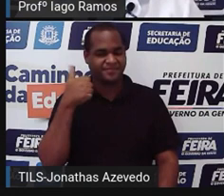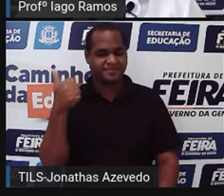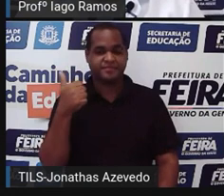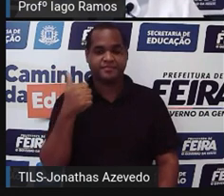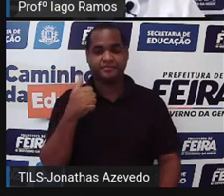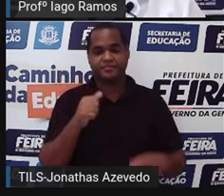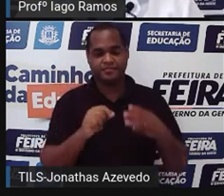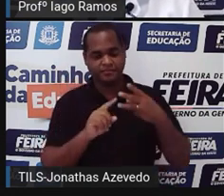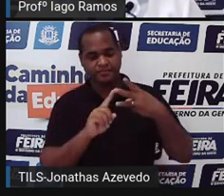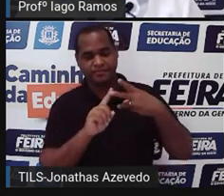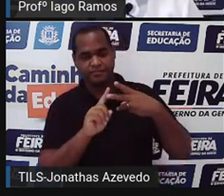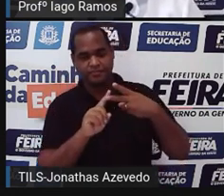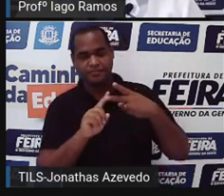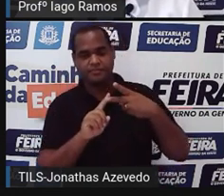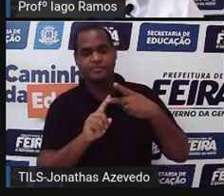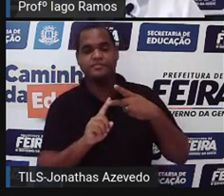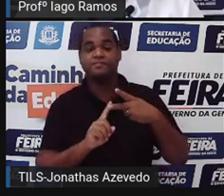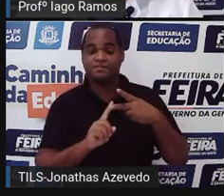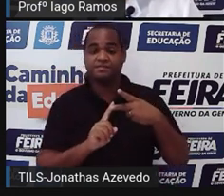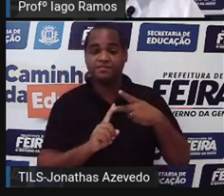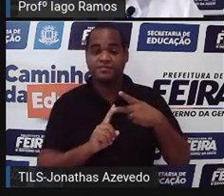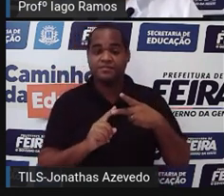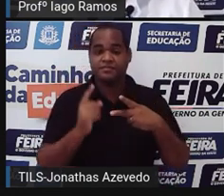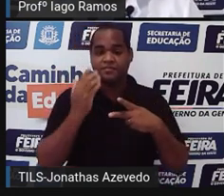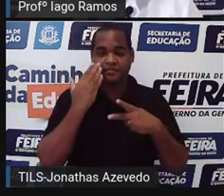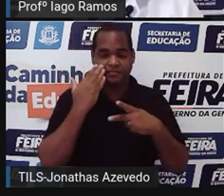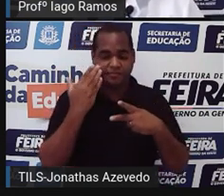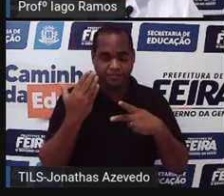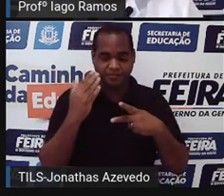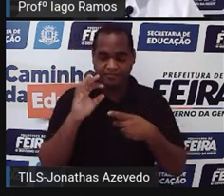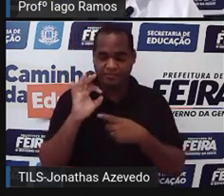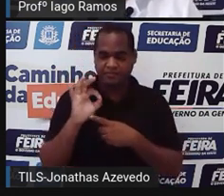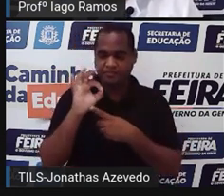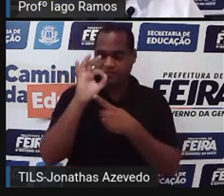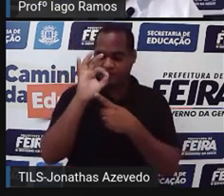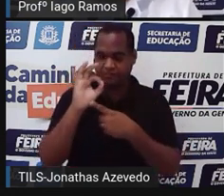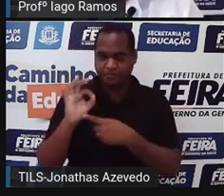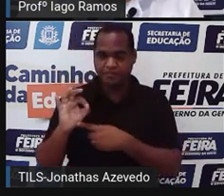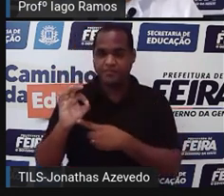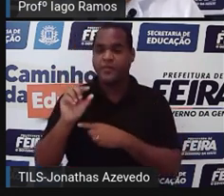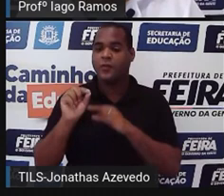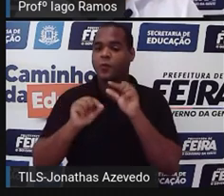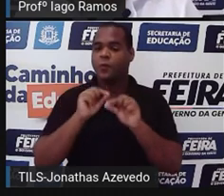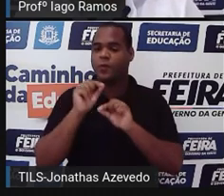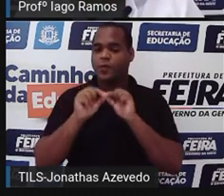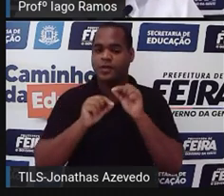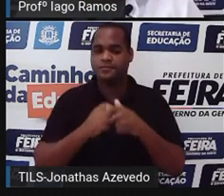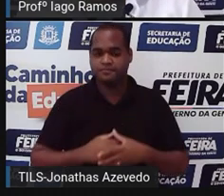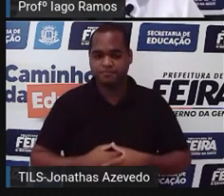segunda pergunta. Olha só. O que representa os percentuais?